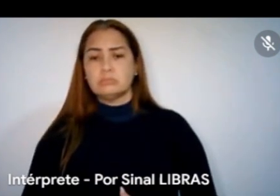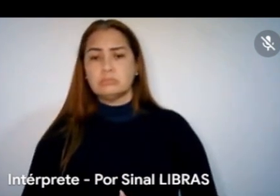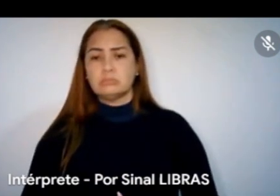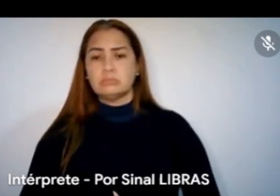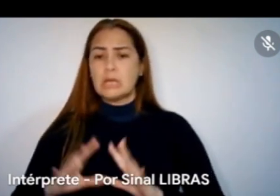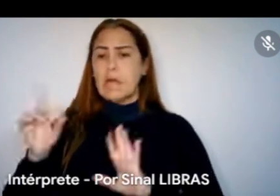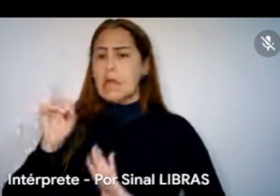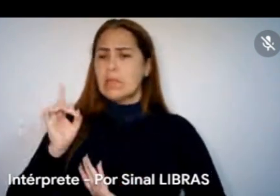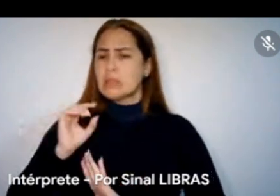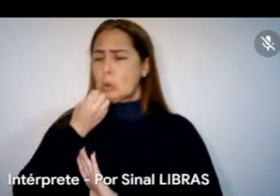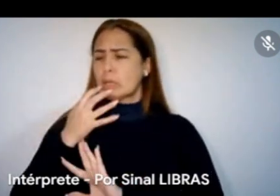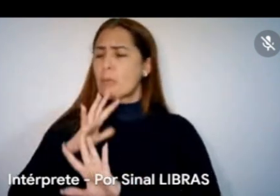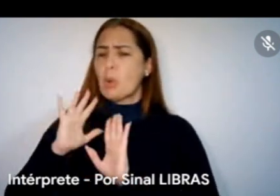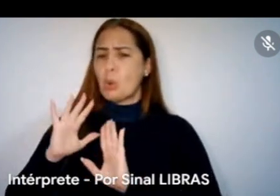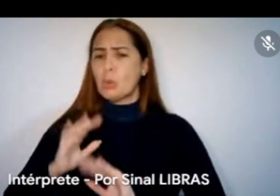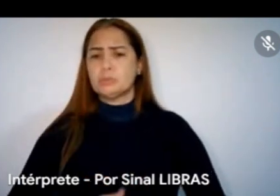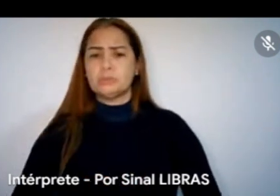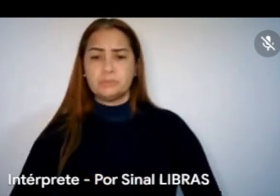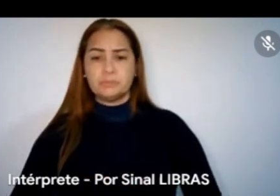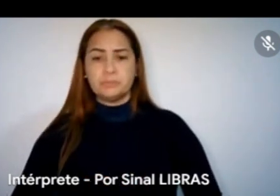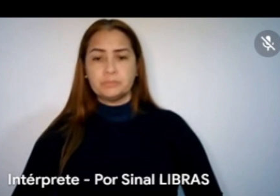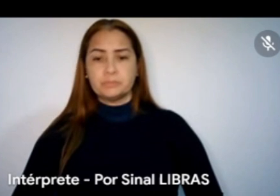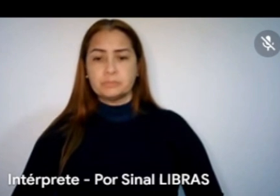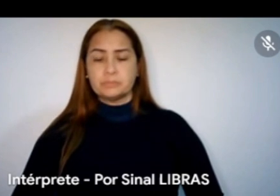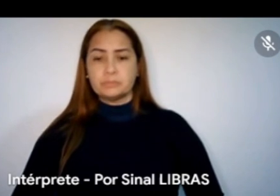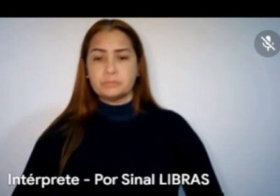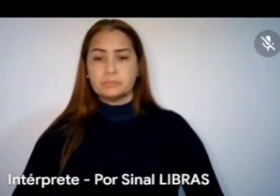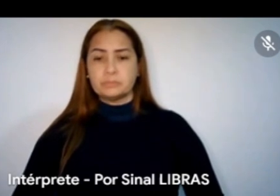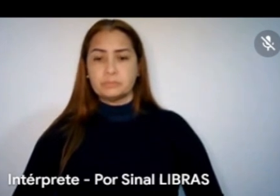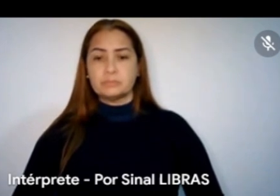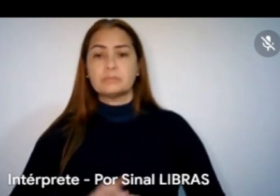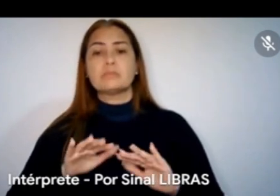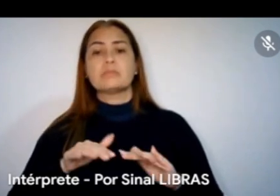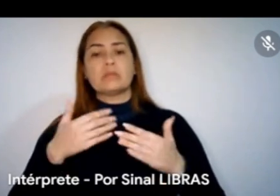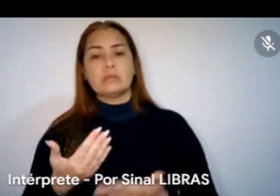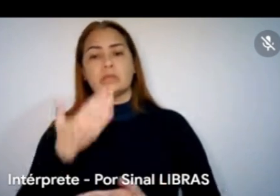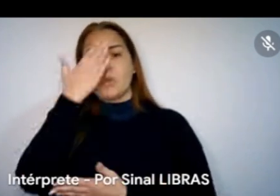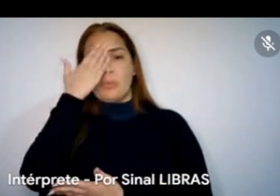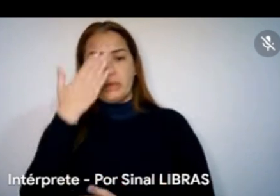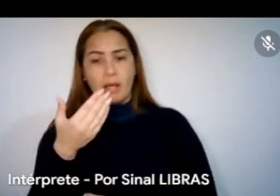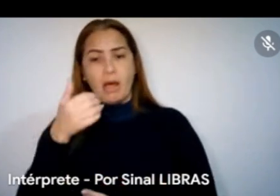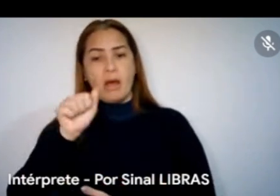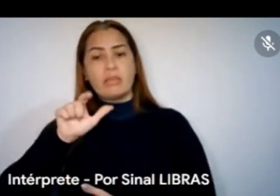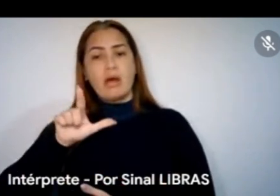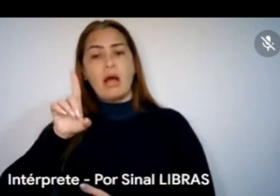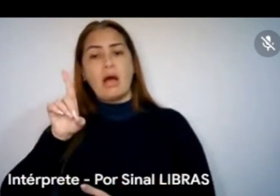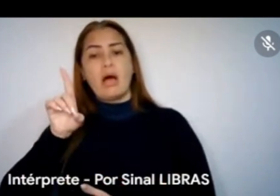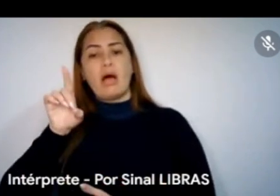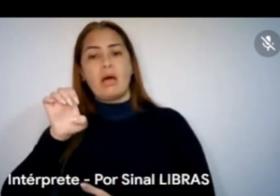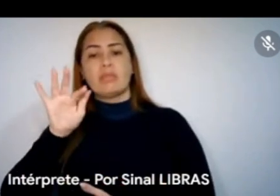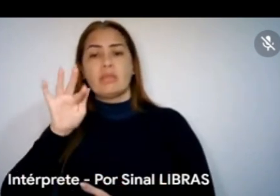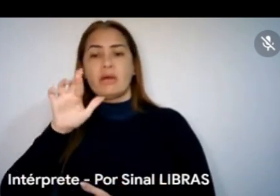bom por aqui, dá para mais ou menos aí. Então, obrigado, Aldefeu. Eu vou passar a palavra